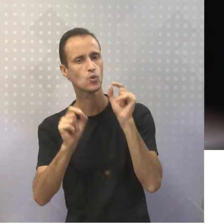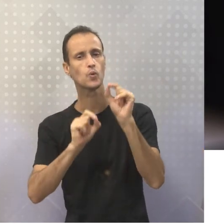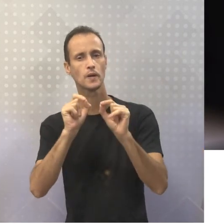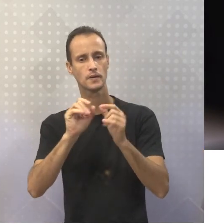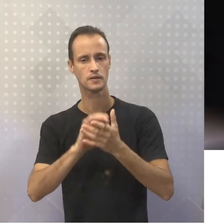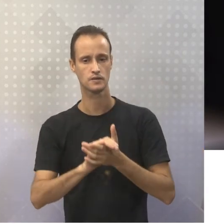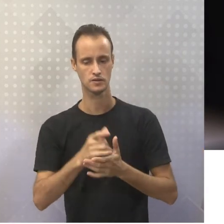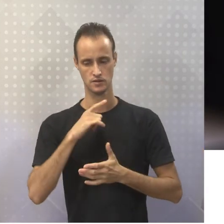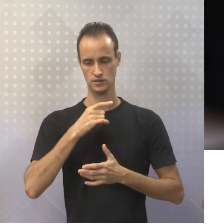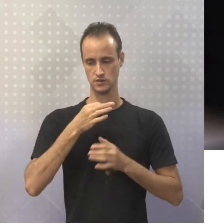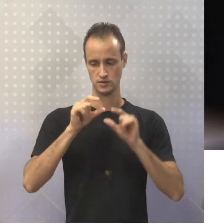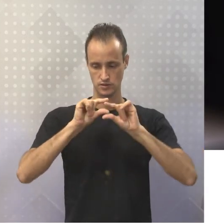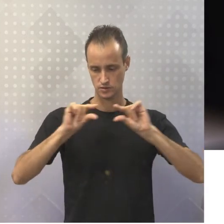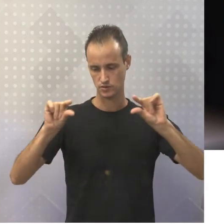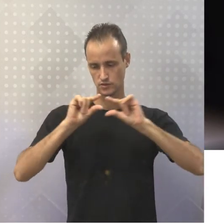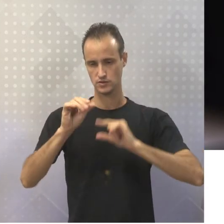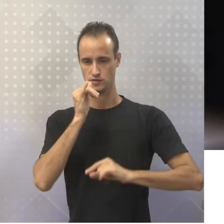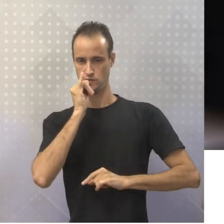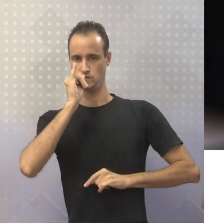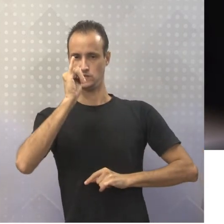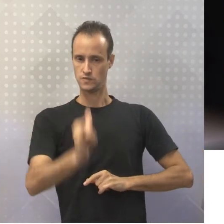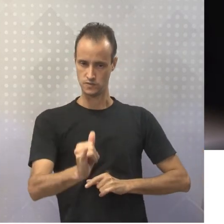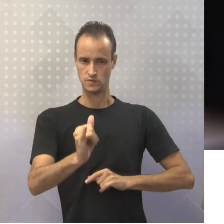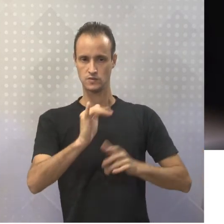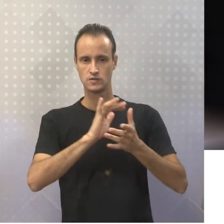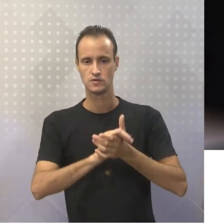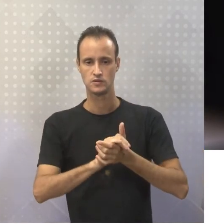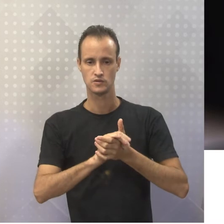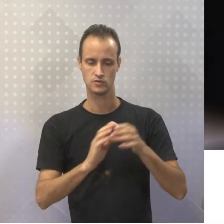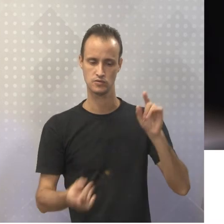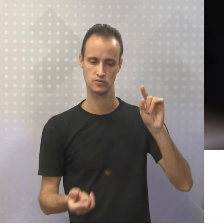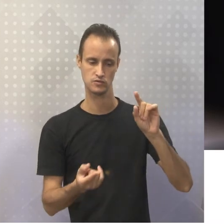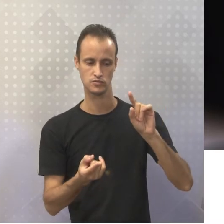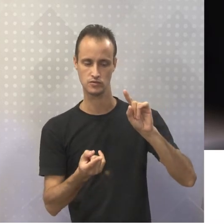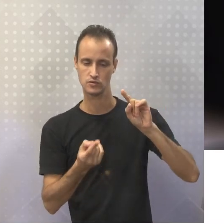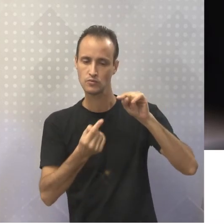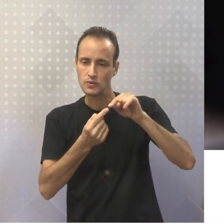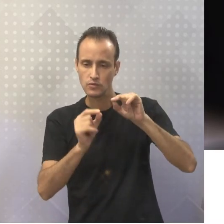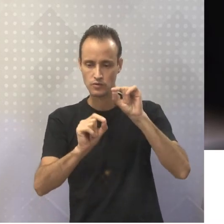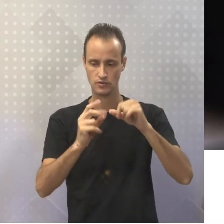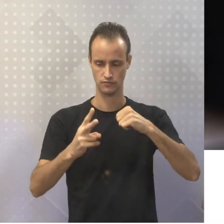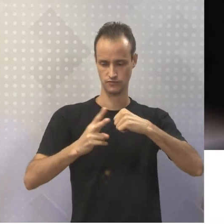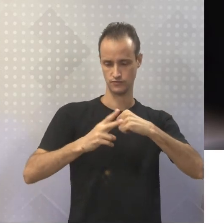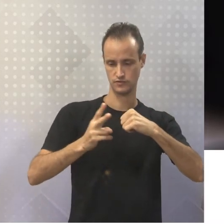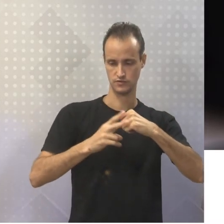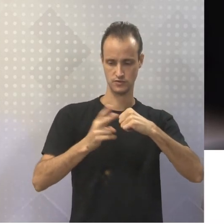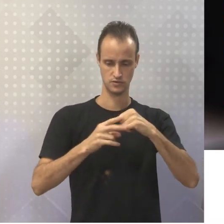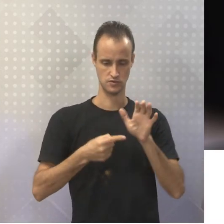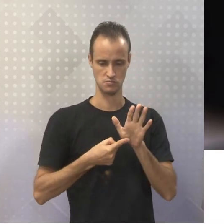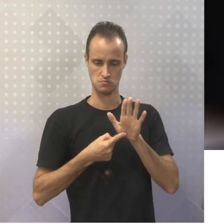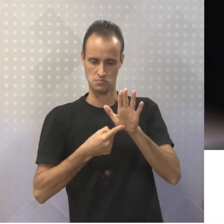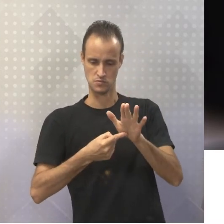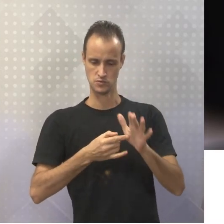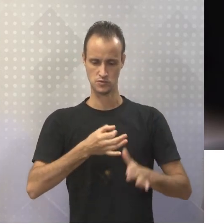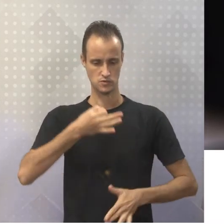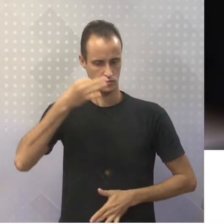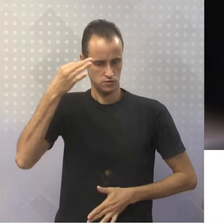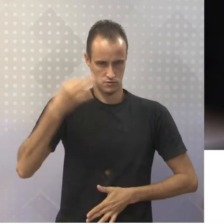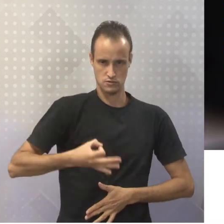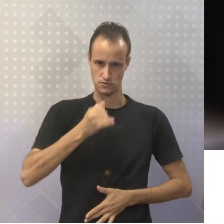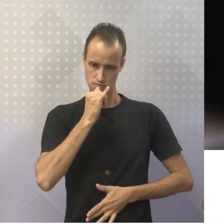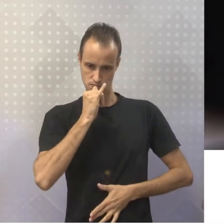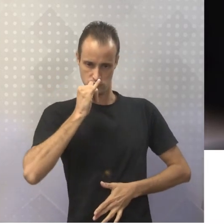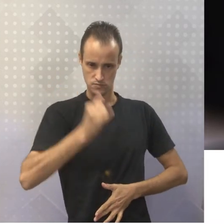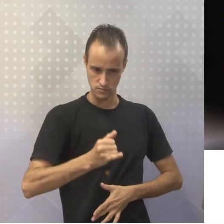expressões afirmativas reforçadas pelos verbos no indicativo, ou seja, verbos que expressam certeza, que vão